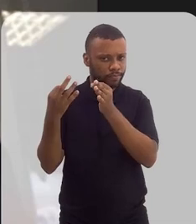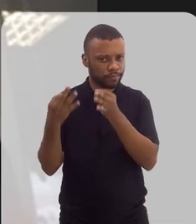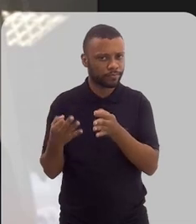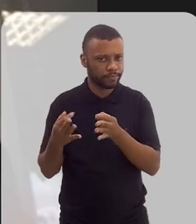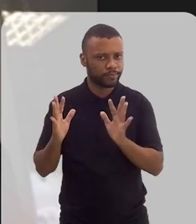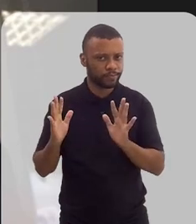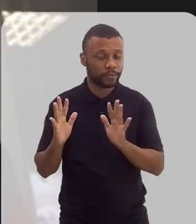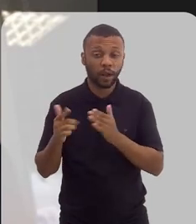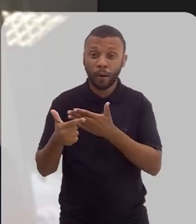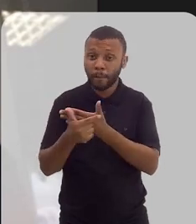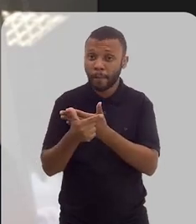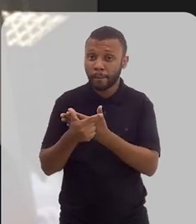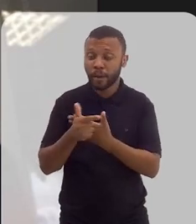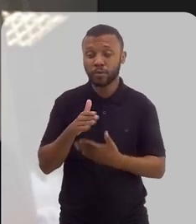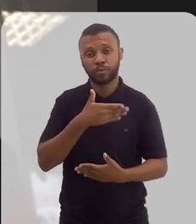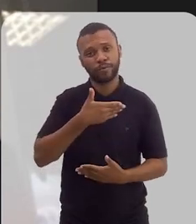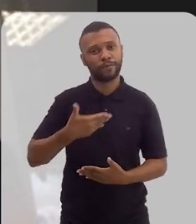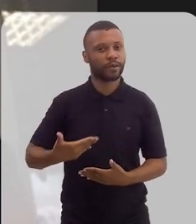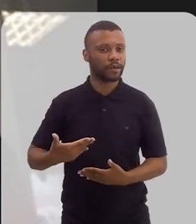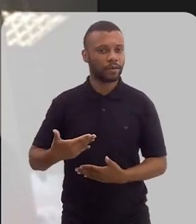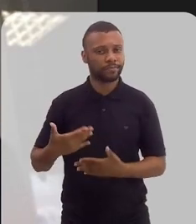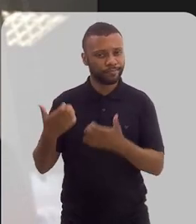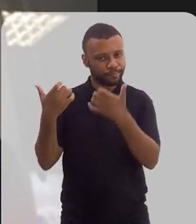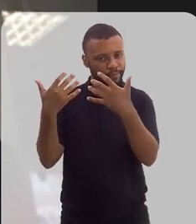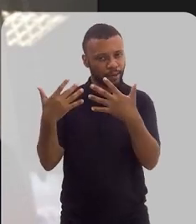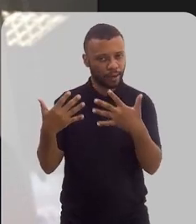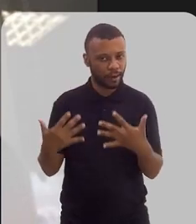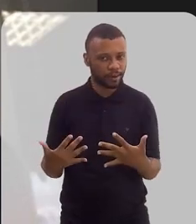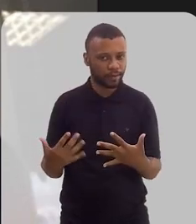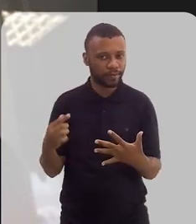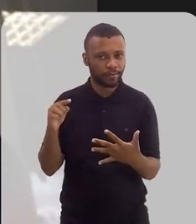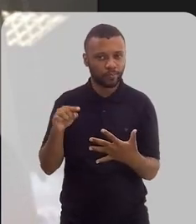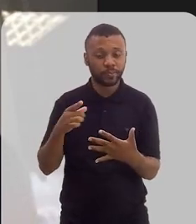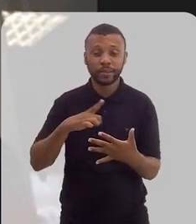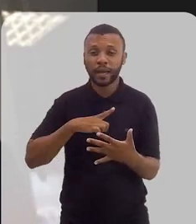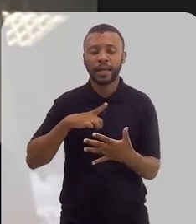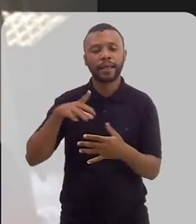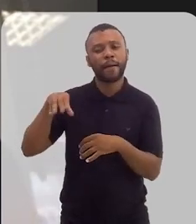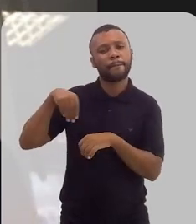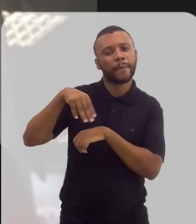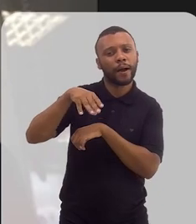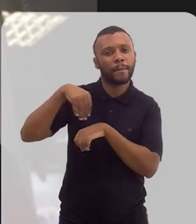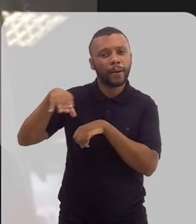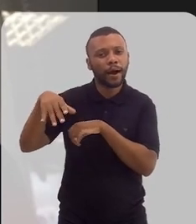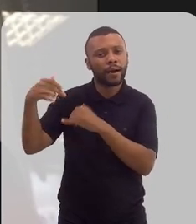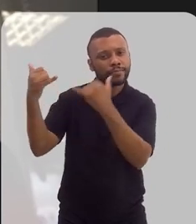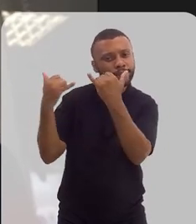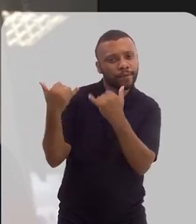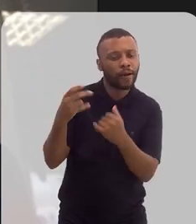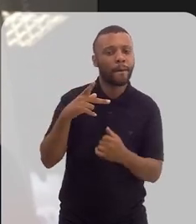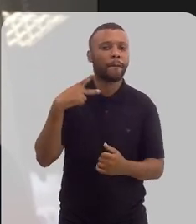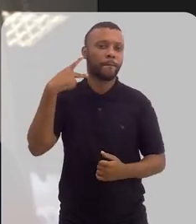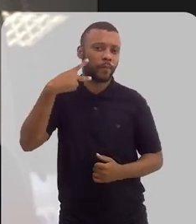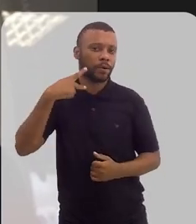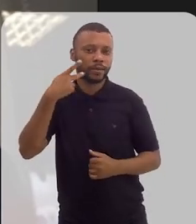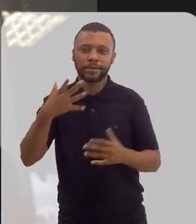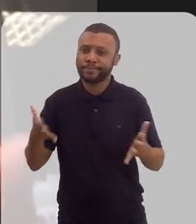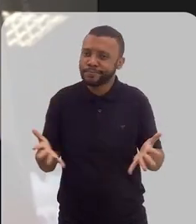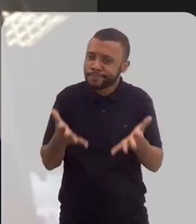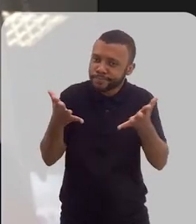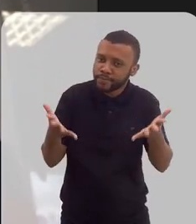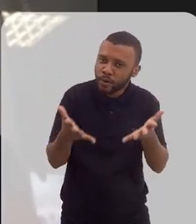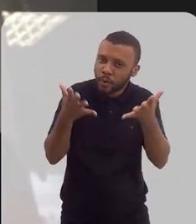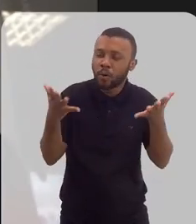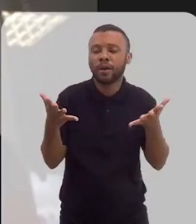que é o papel do poder público nessa, talvez, em formulação de políticas que favoreçam e que